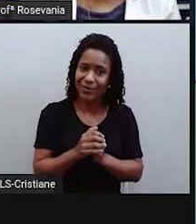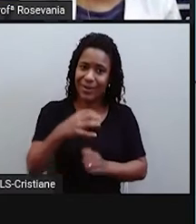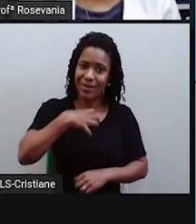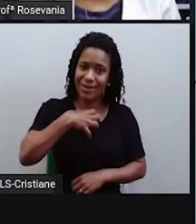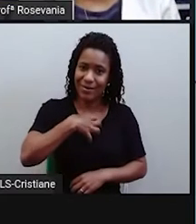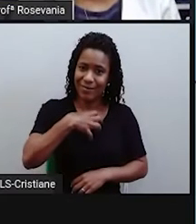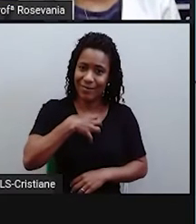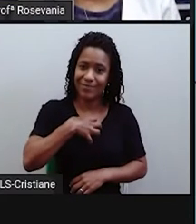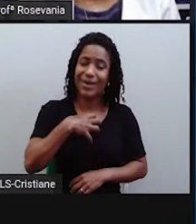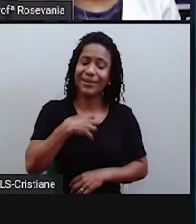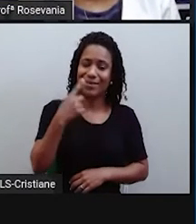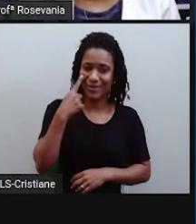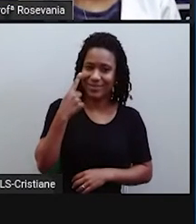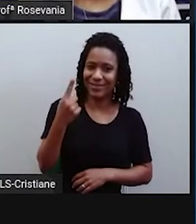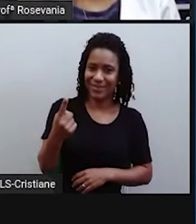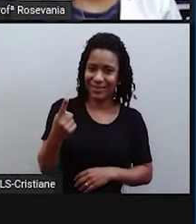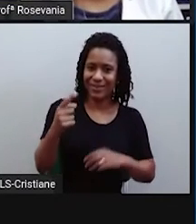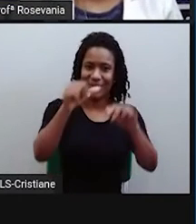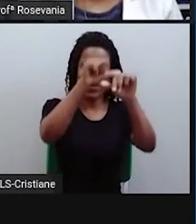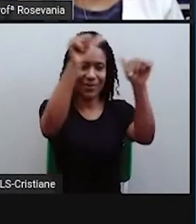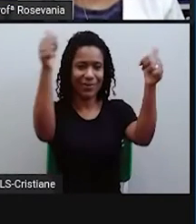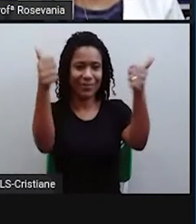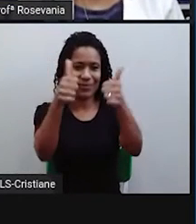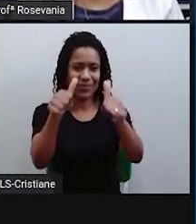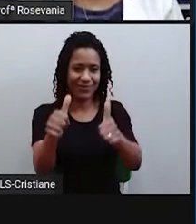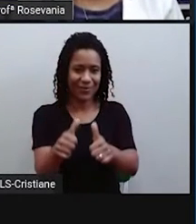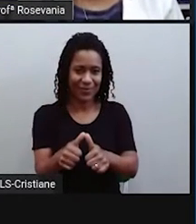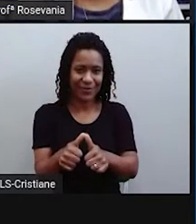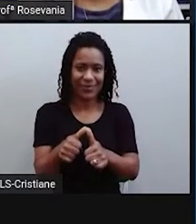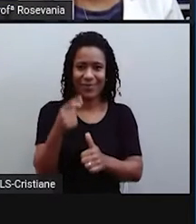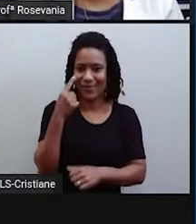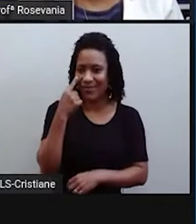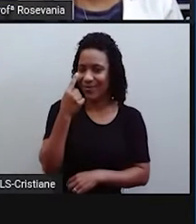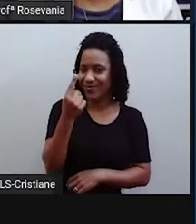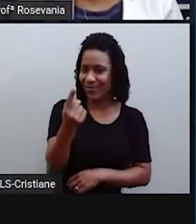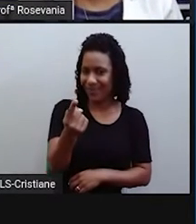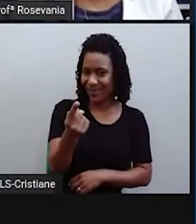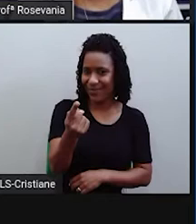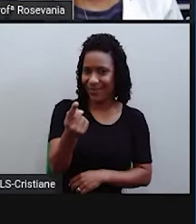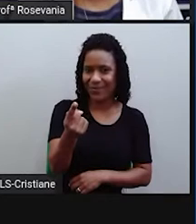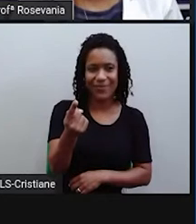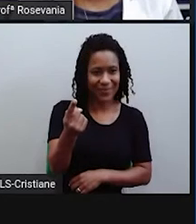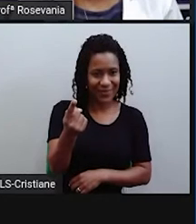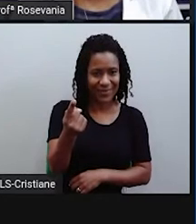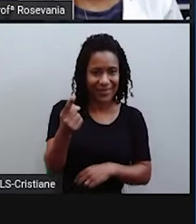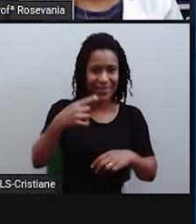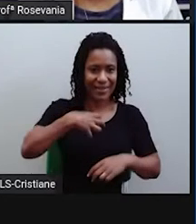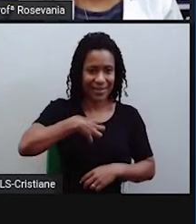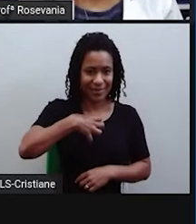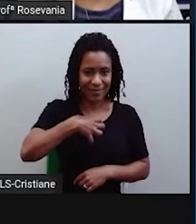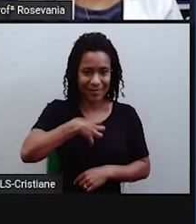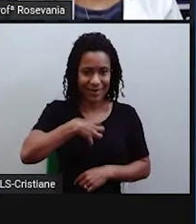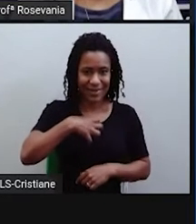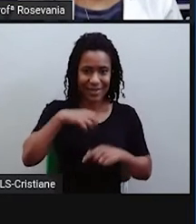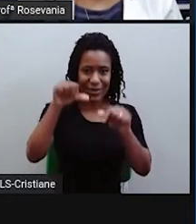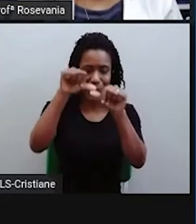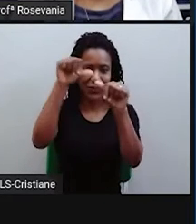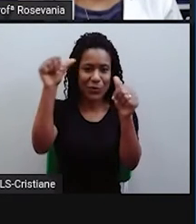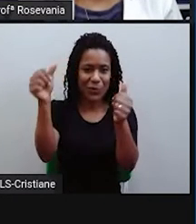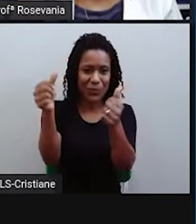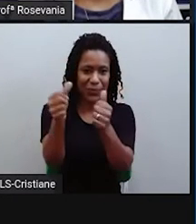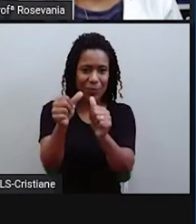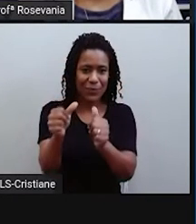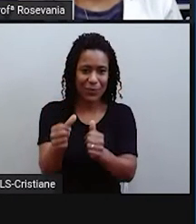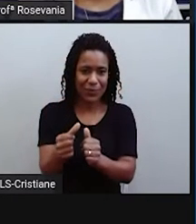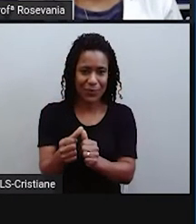está nessa configuração que vocês estão vendo aí. Olha o que eu falei aqui da Bahia. Olha só o pedacinho que é a Bahia. Só esse